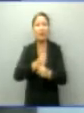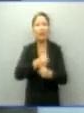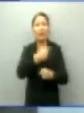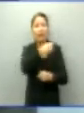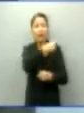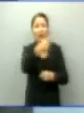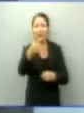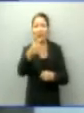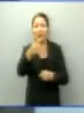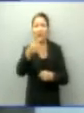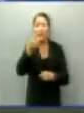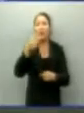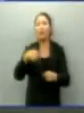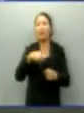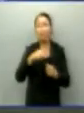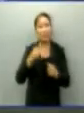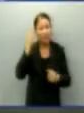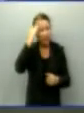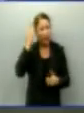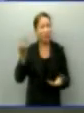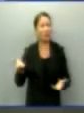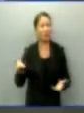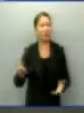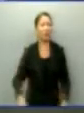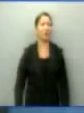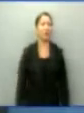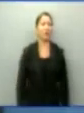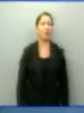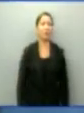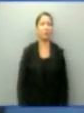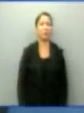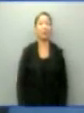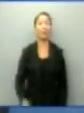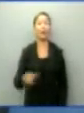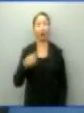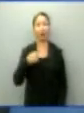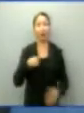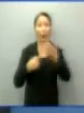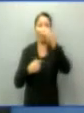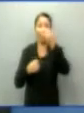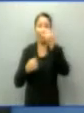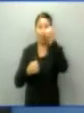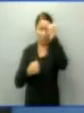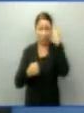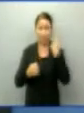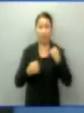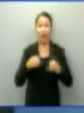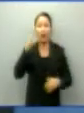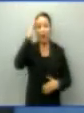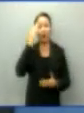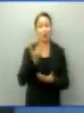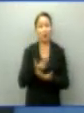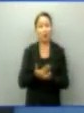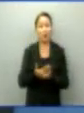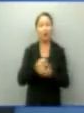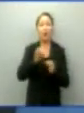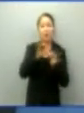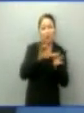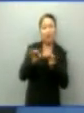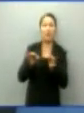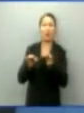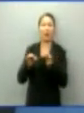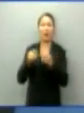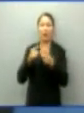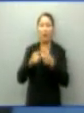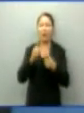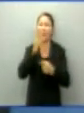representam este governo. Tréplica de Janete Riva. Bom, eu acredito que essa desburocratização é